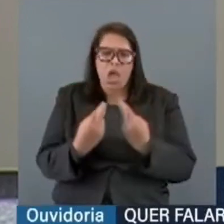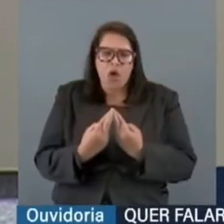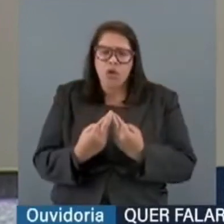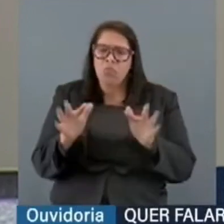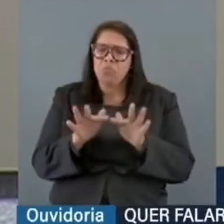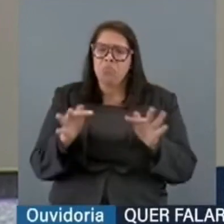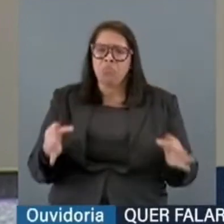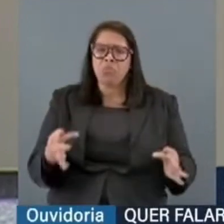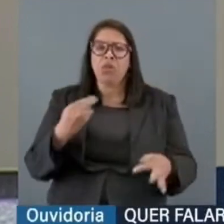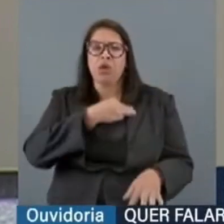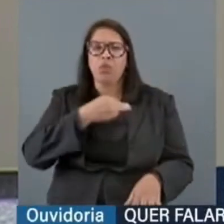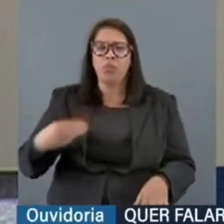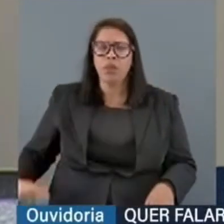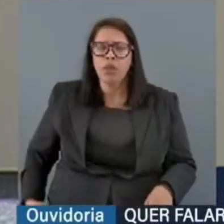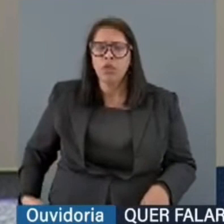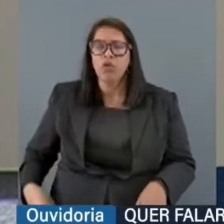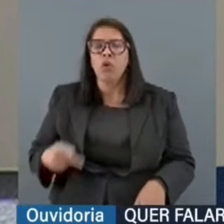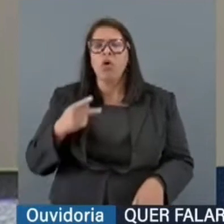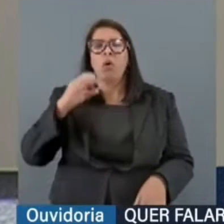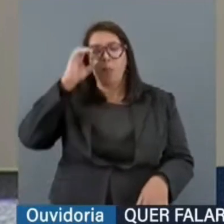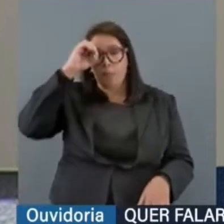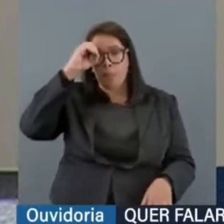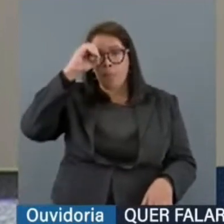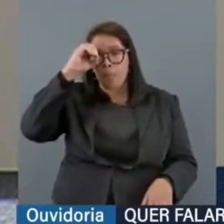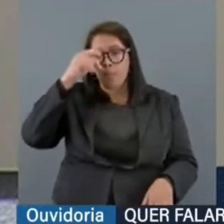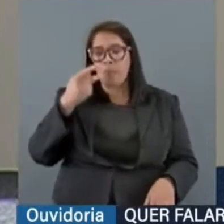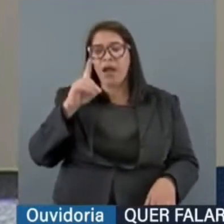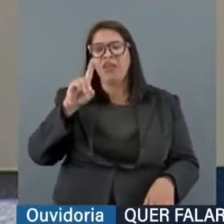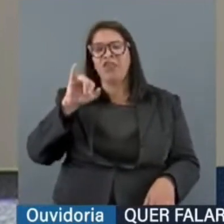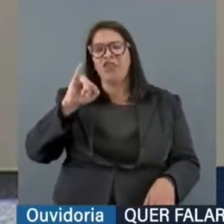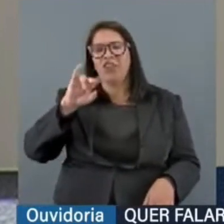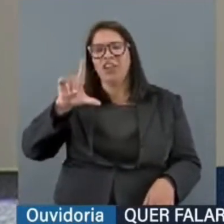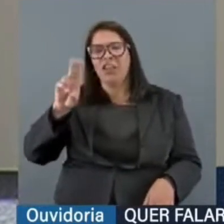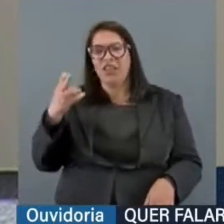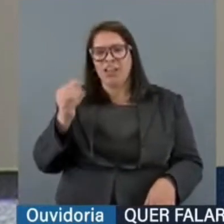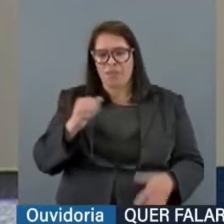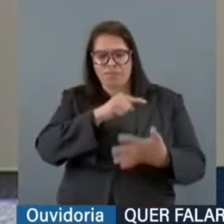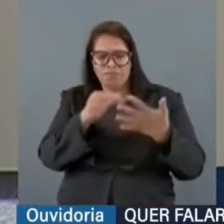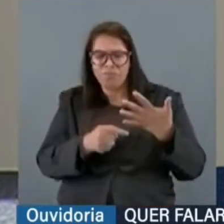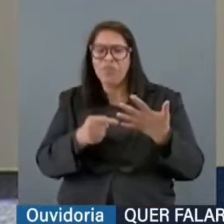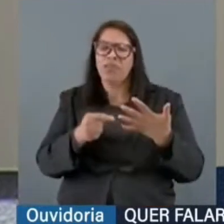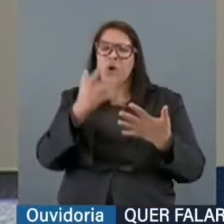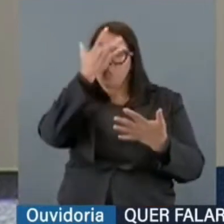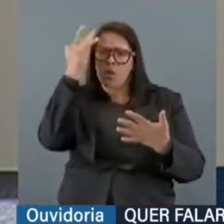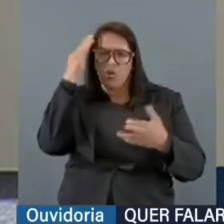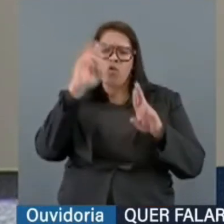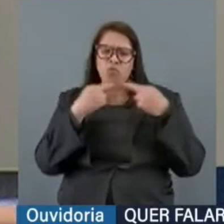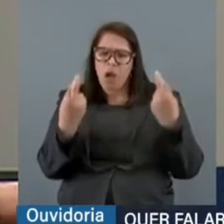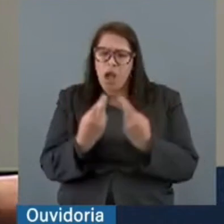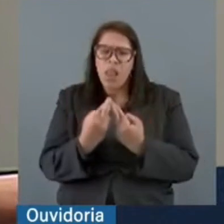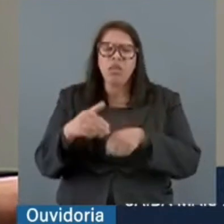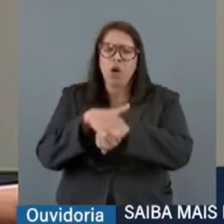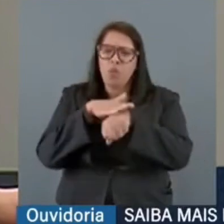Alexandre Padilha. Então, a minha relação, ela tem